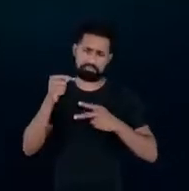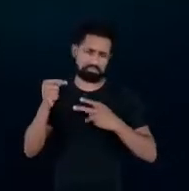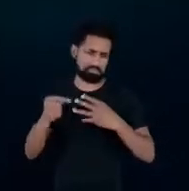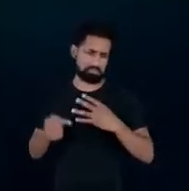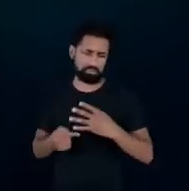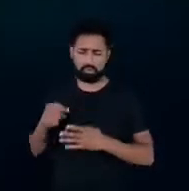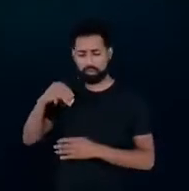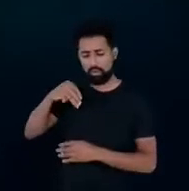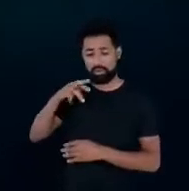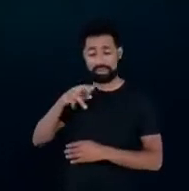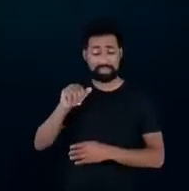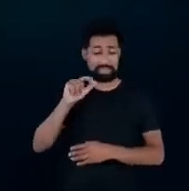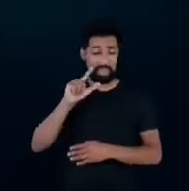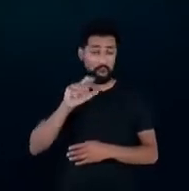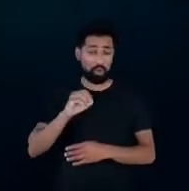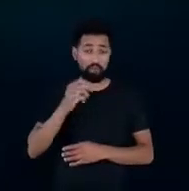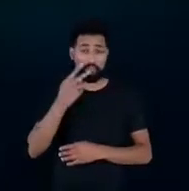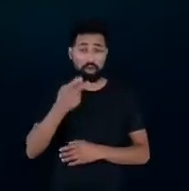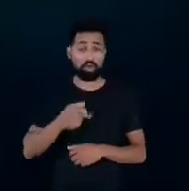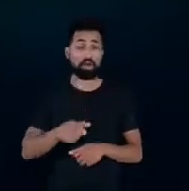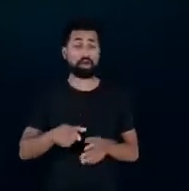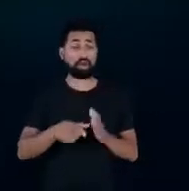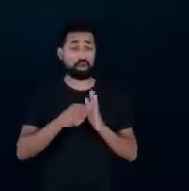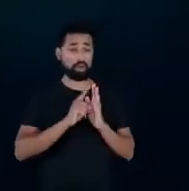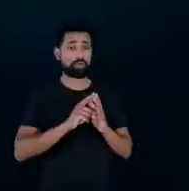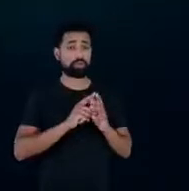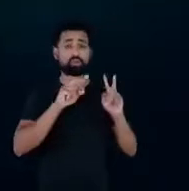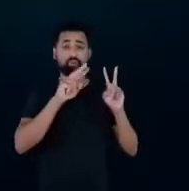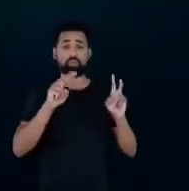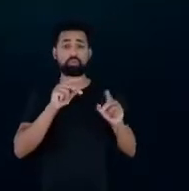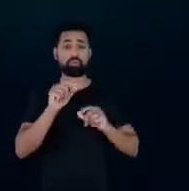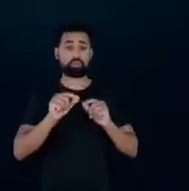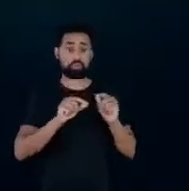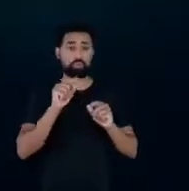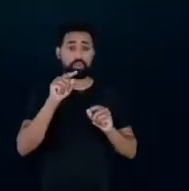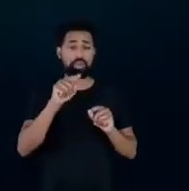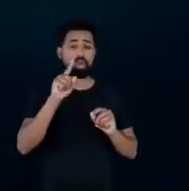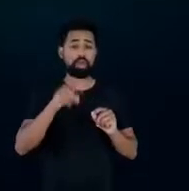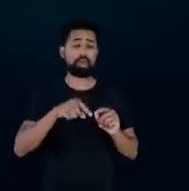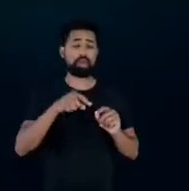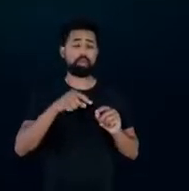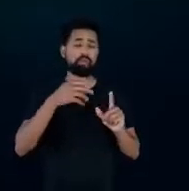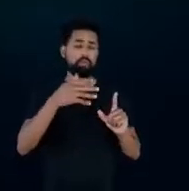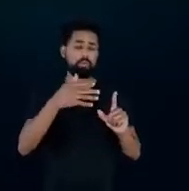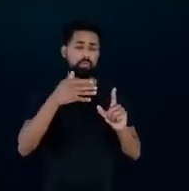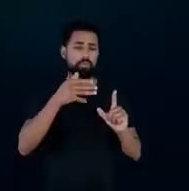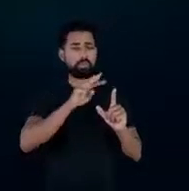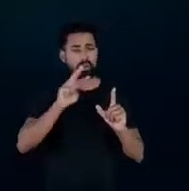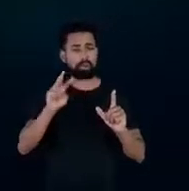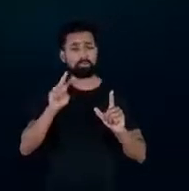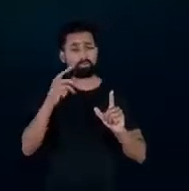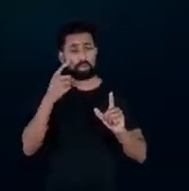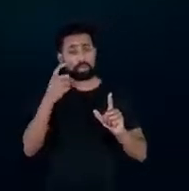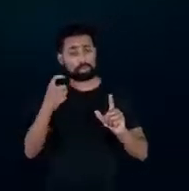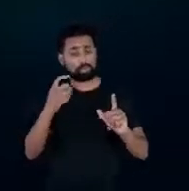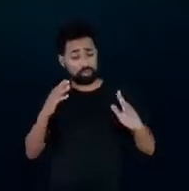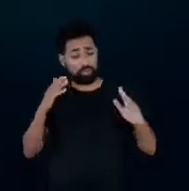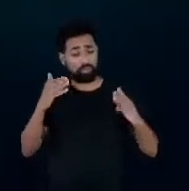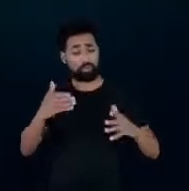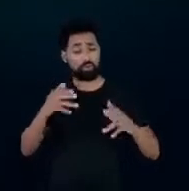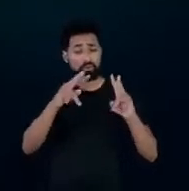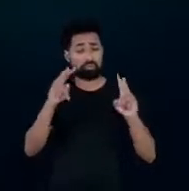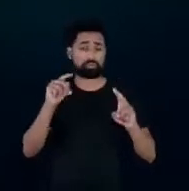aqui por exemplo o Lab Procel que é um programa bastante interessante que foca nessa questão da eficiência energética